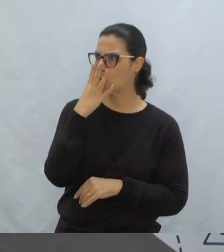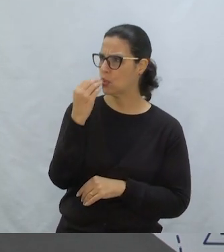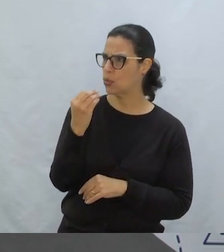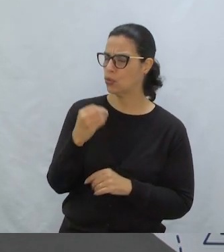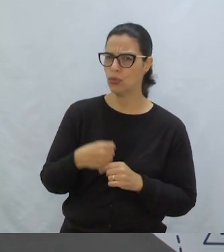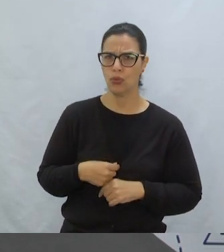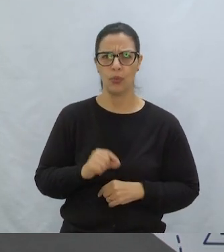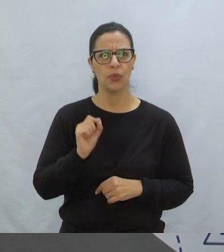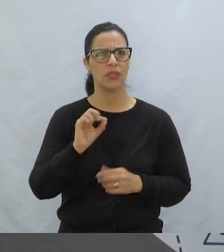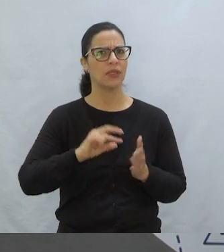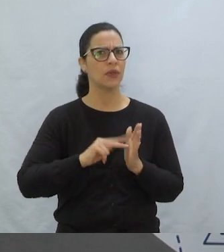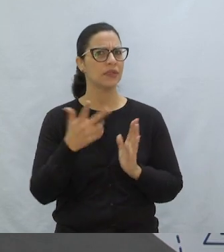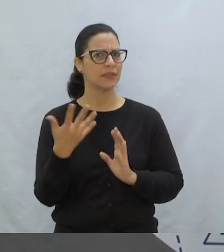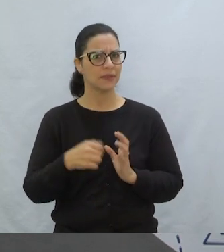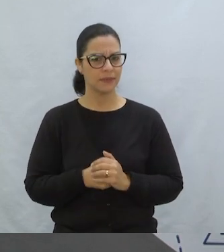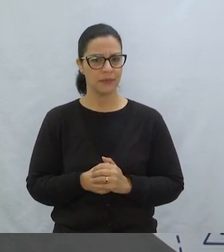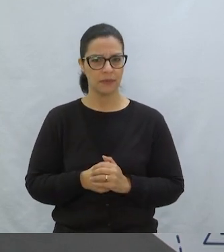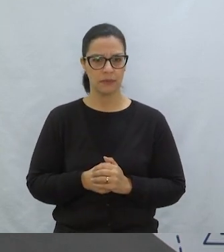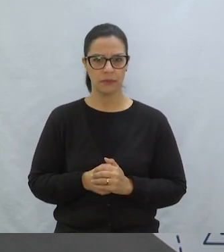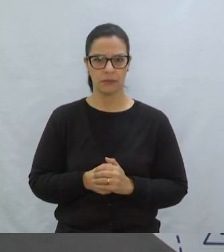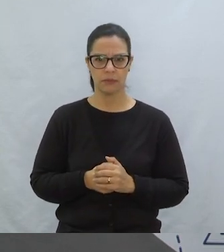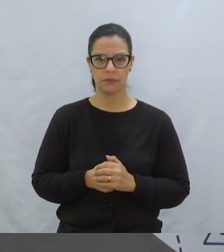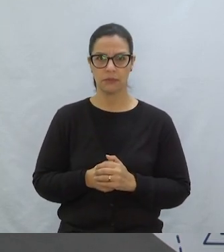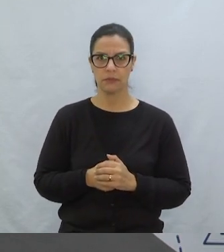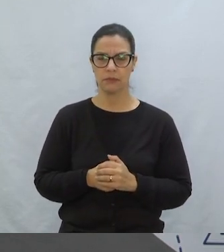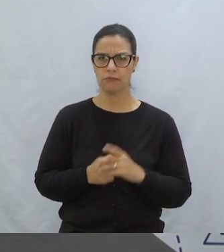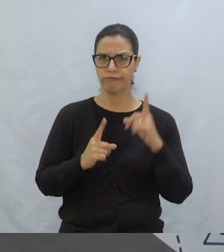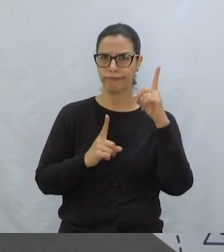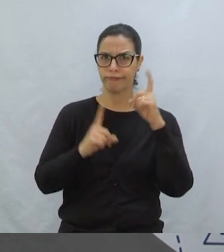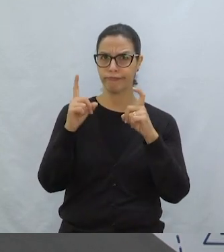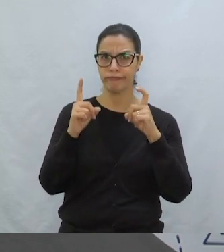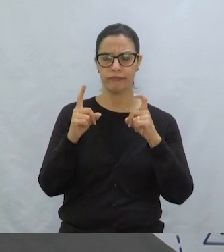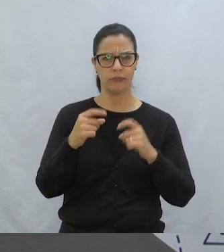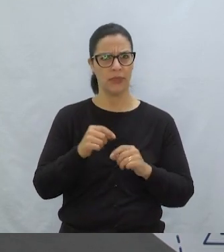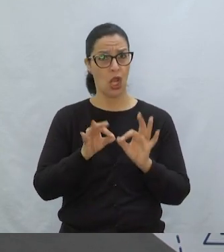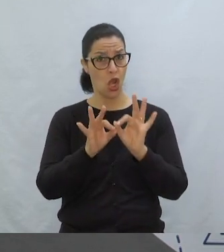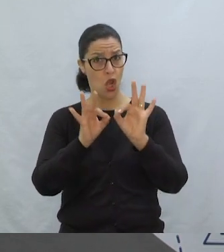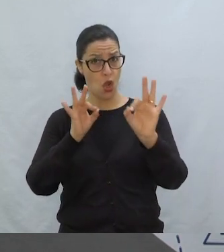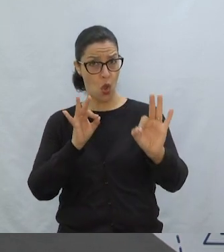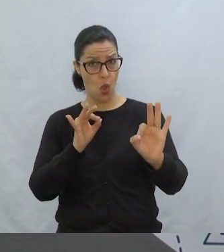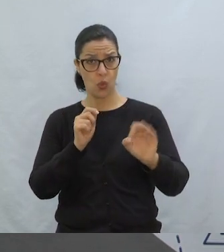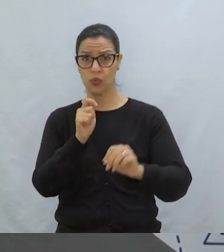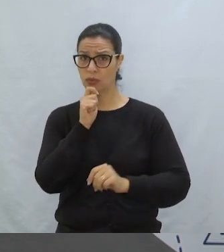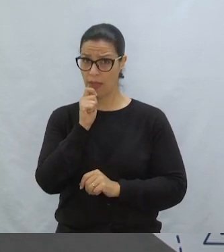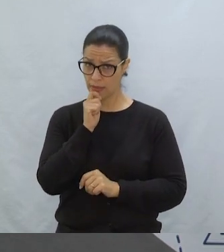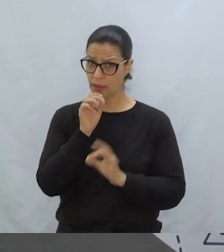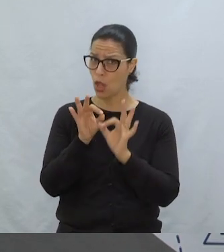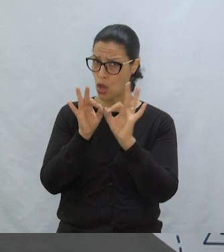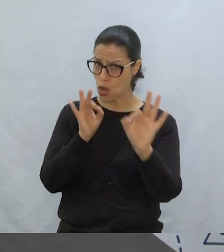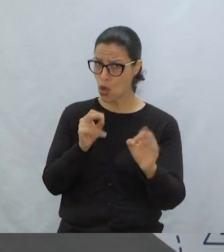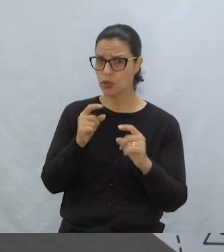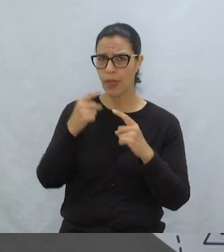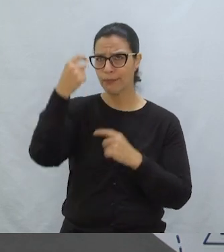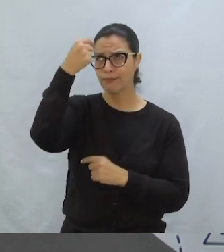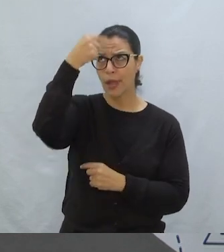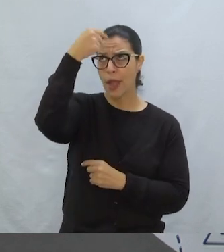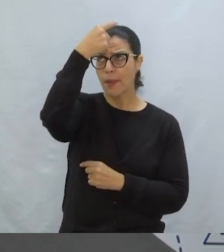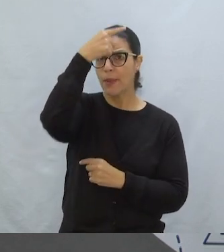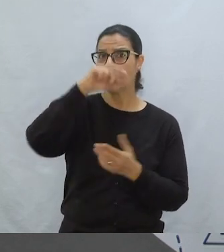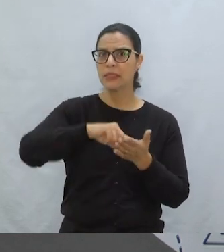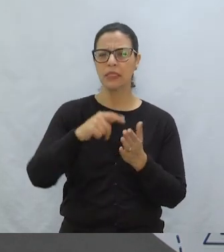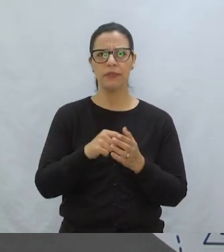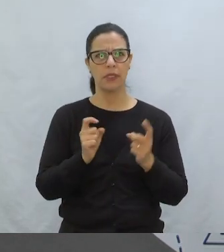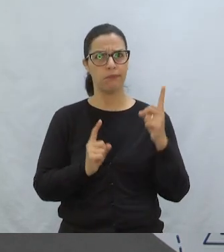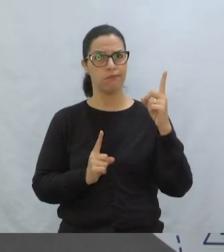reação do lobo Sem dúvida Foi de uma expressão Ele ainda está longe Dá pra ver aqui Que ele tem uns